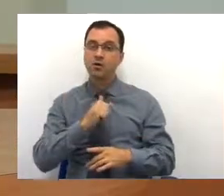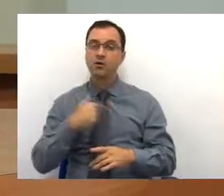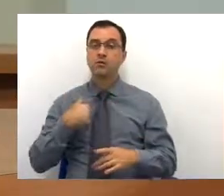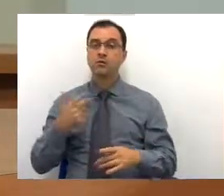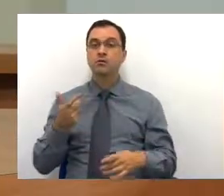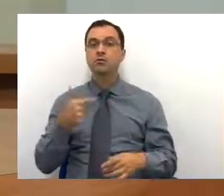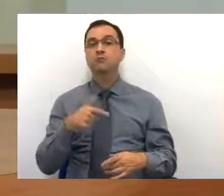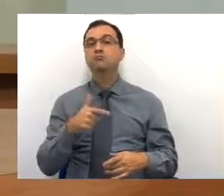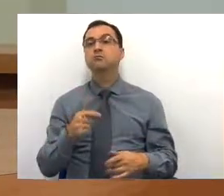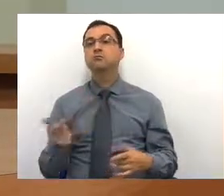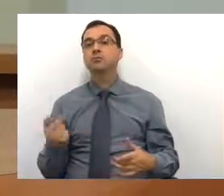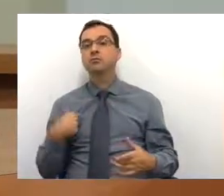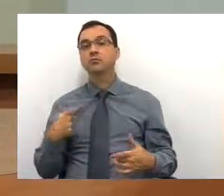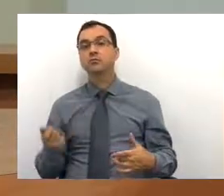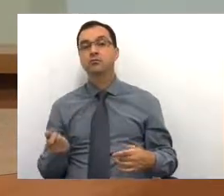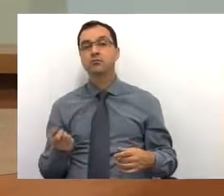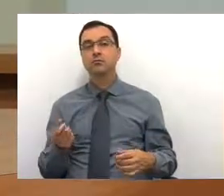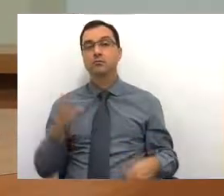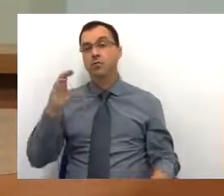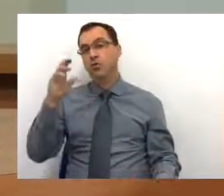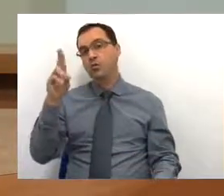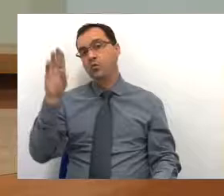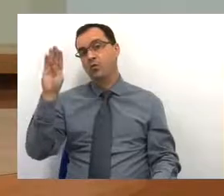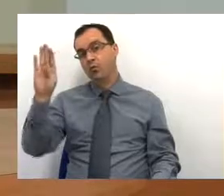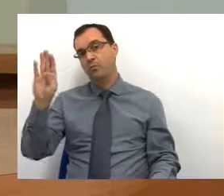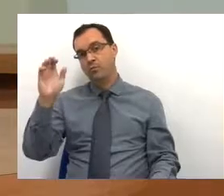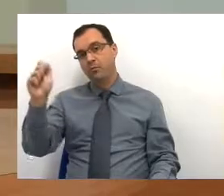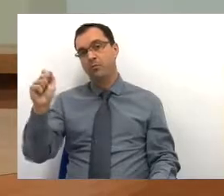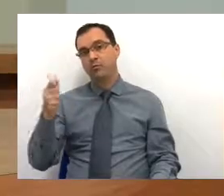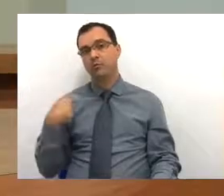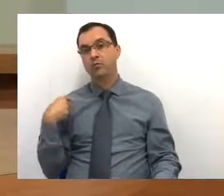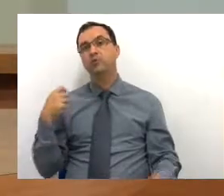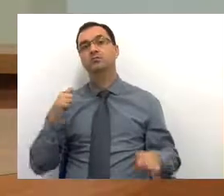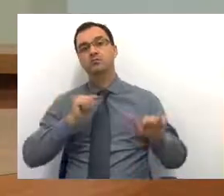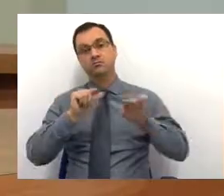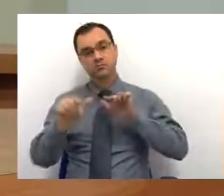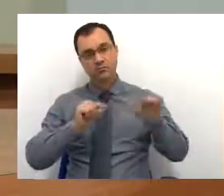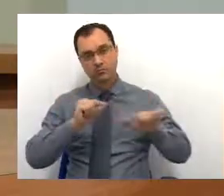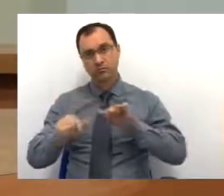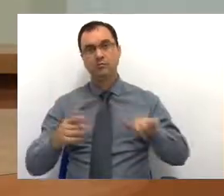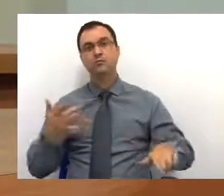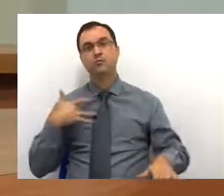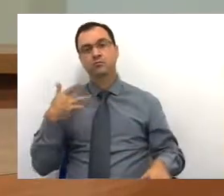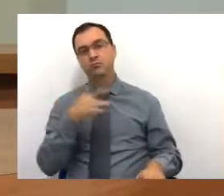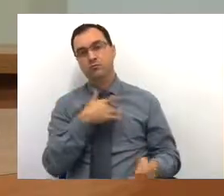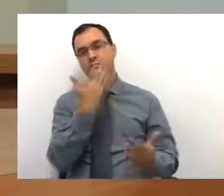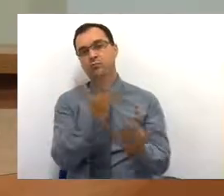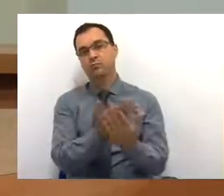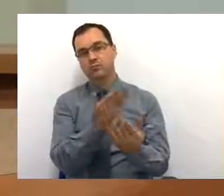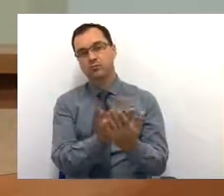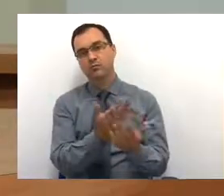esse constrangimento e trazermos de Cuba, porque geraria emprego, saúde e educação.